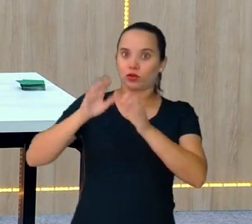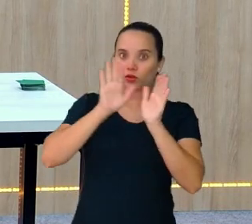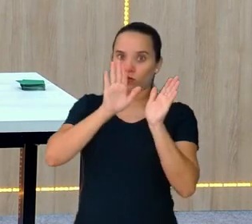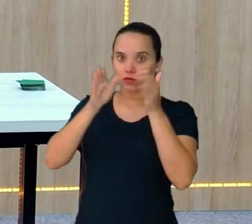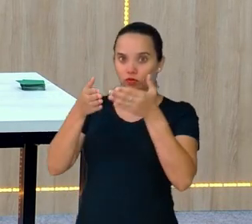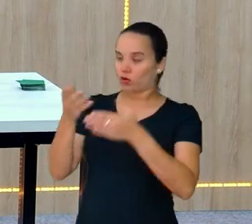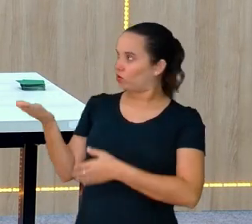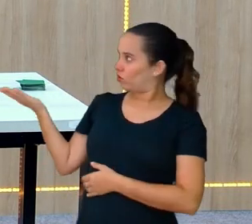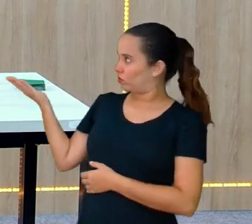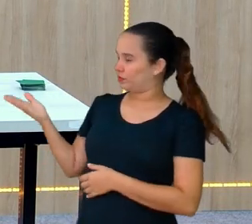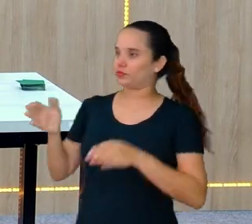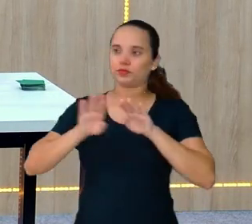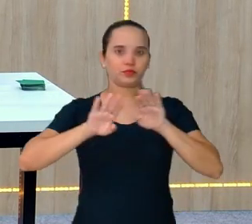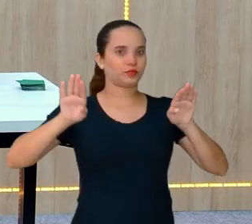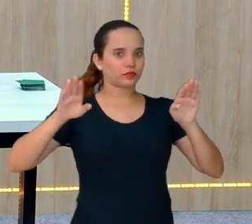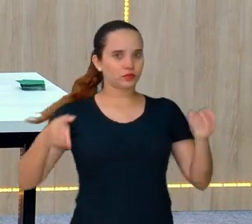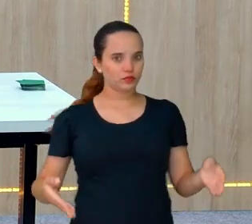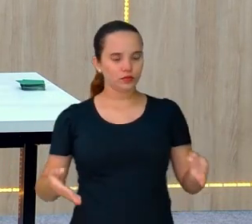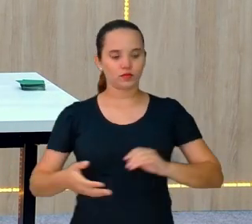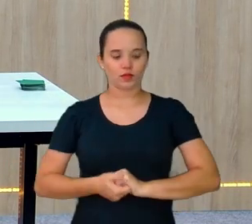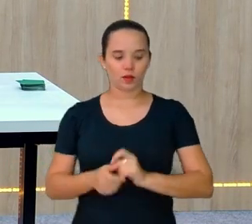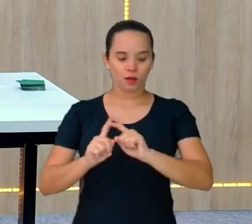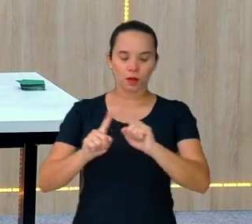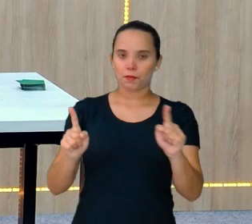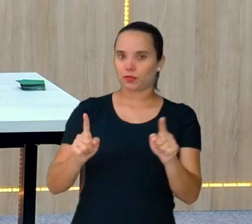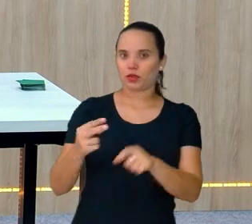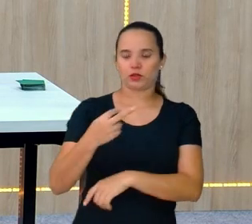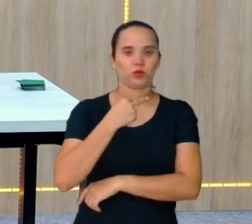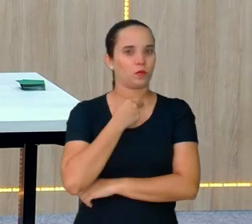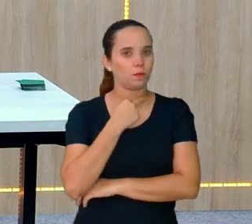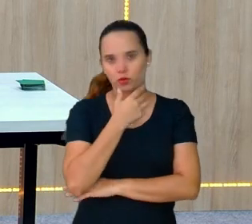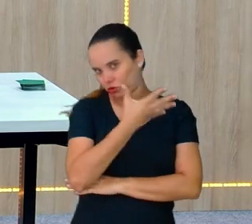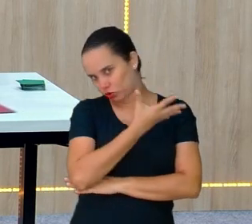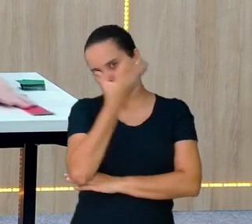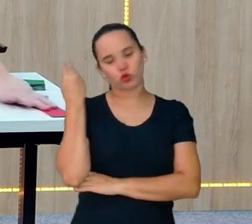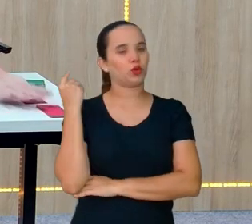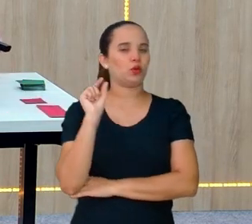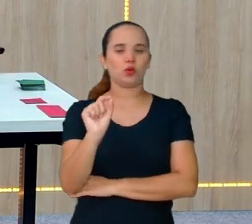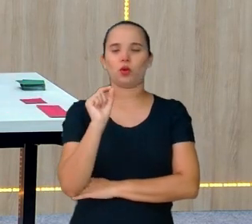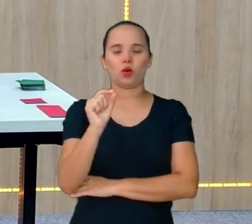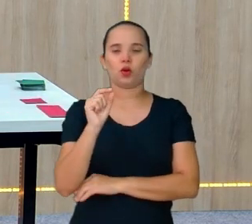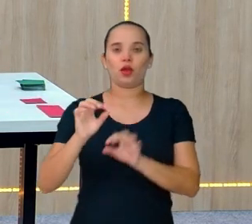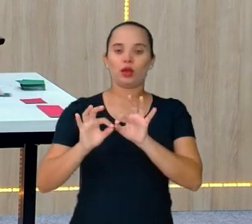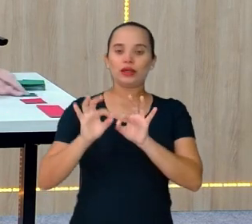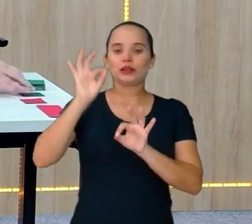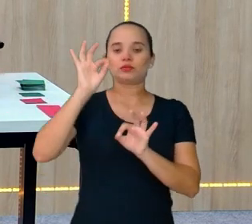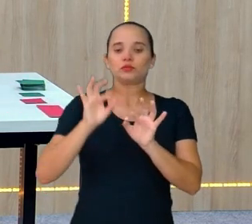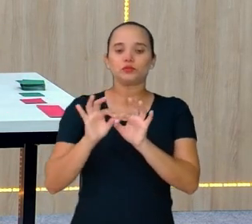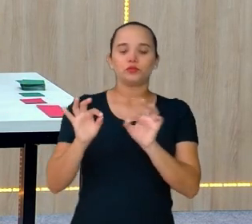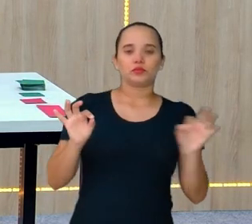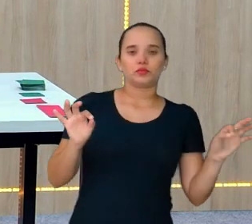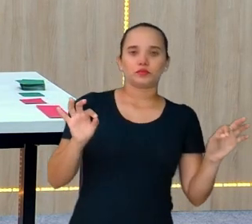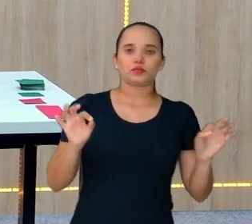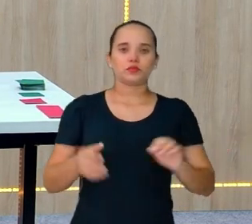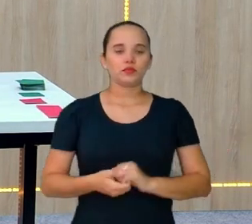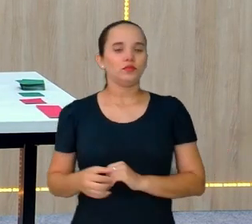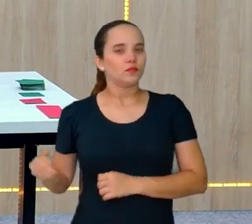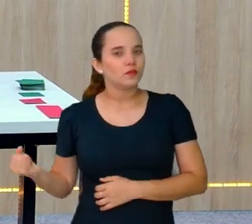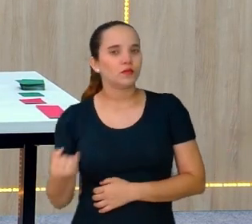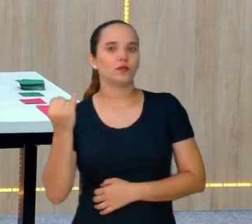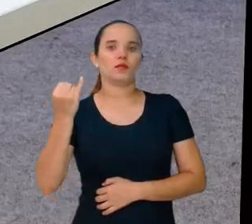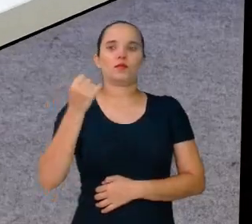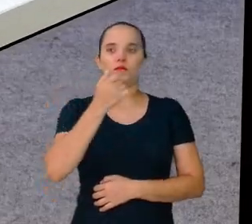de que das medidas importantíssimas... Traz para a mesa, por favor.